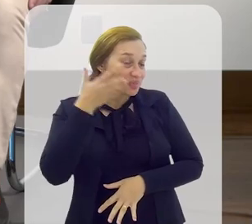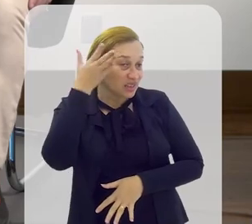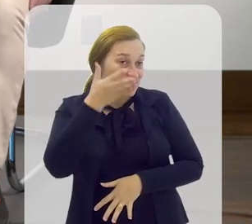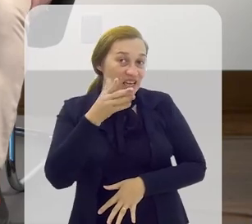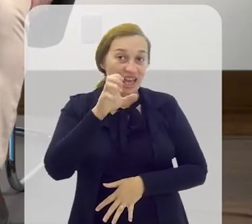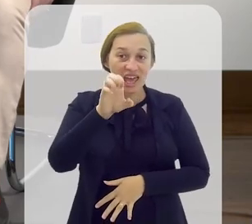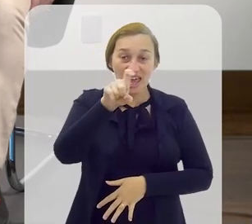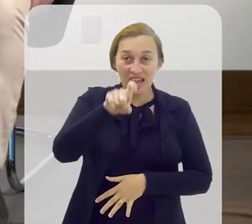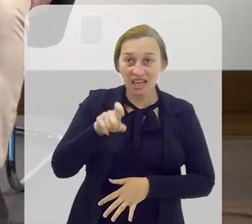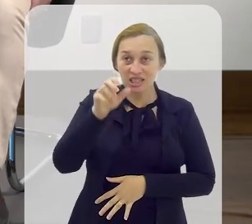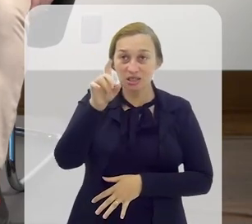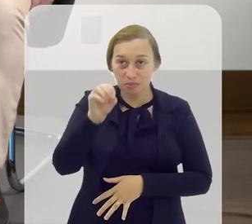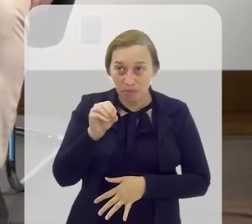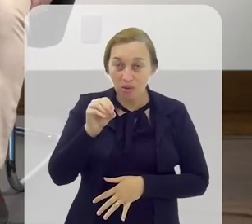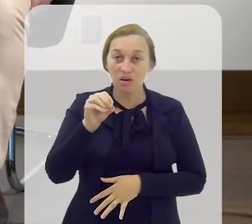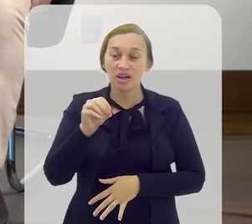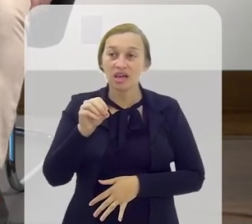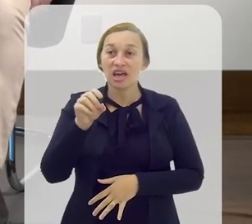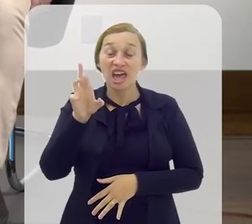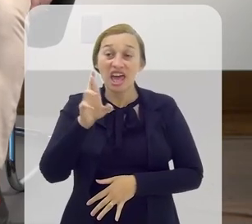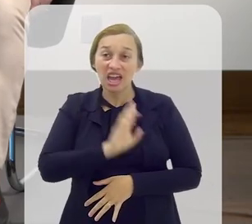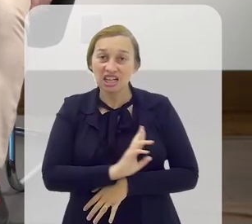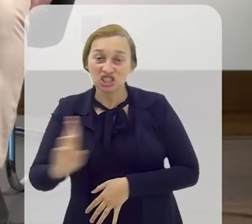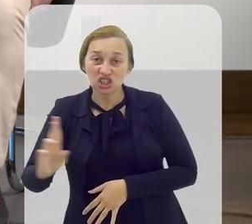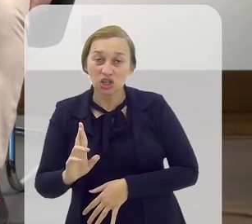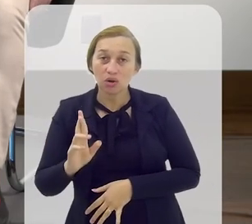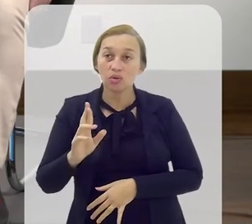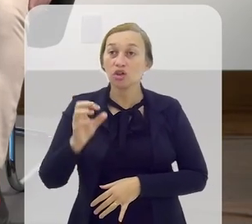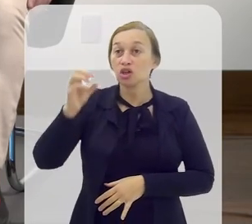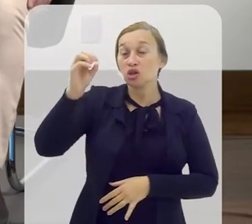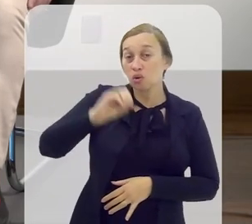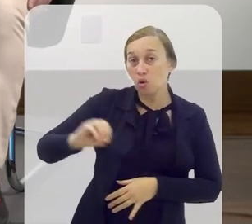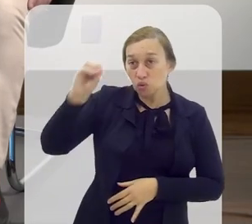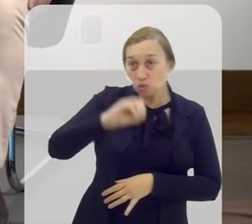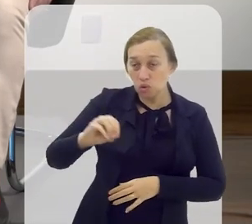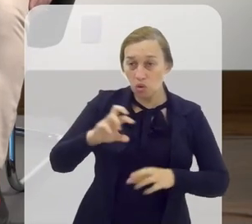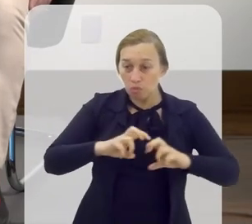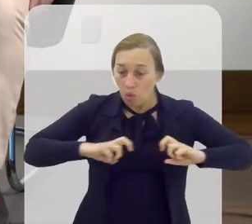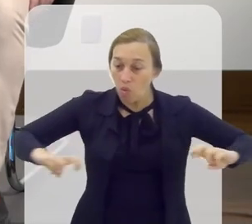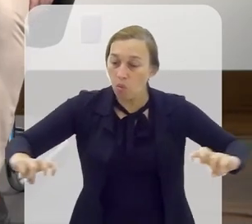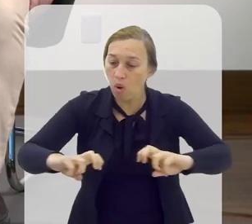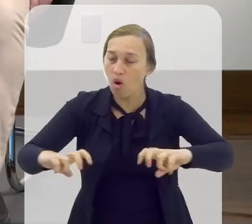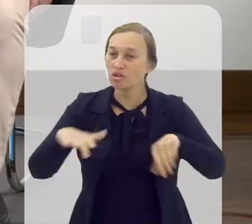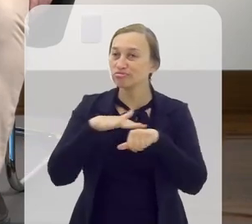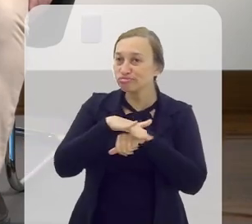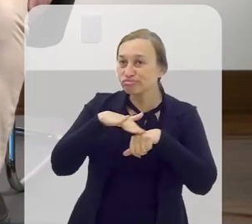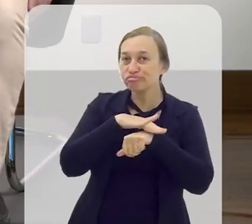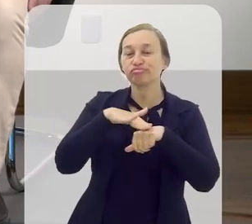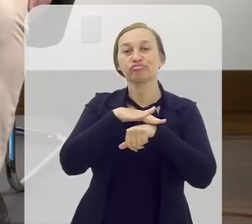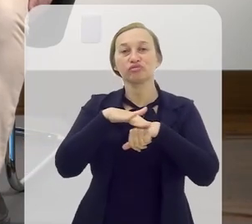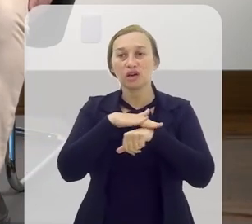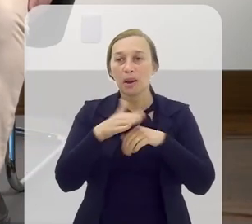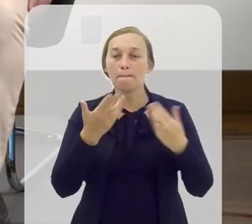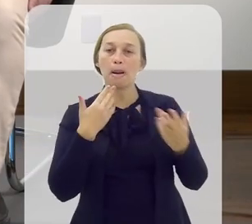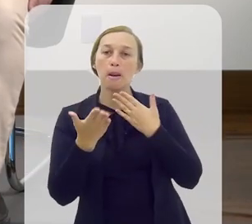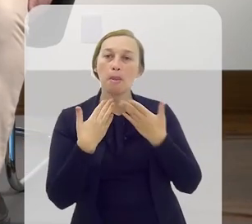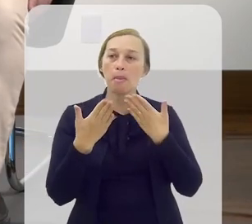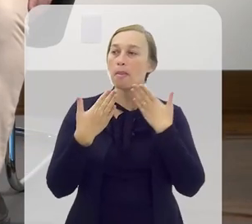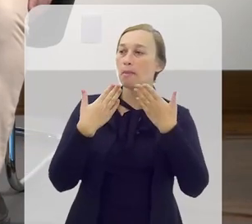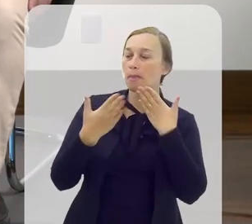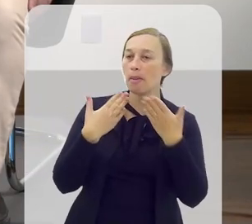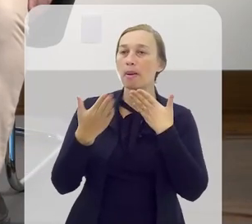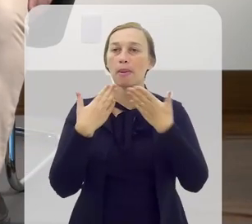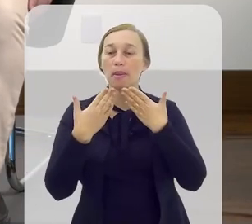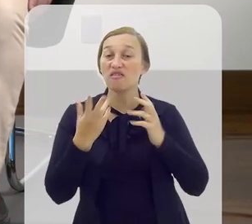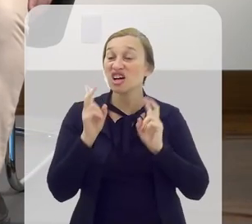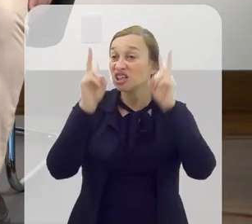outubro. Vamos, Eu acho superimportante. Não vai ser uma palestra, não. Vai ser uma mesa, uma roda de conversa para a gente